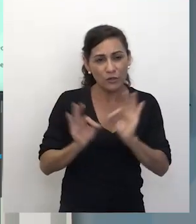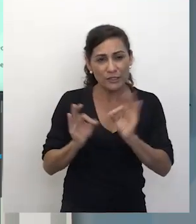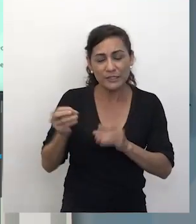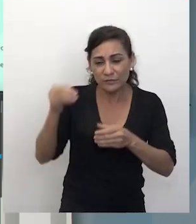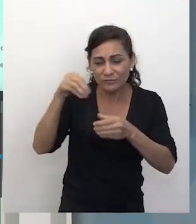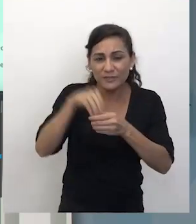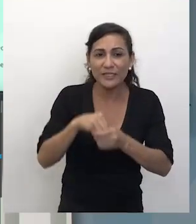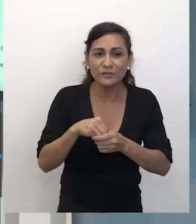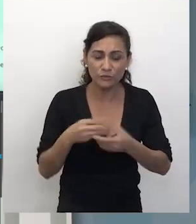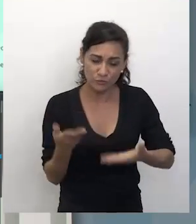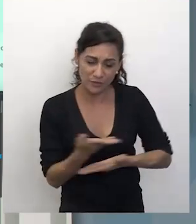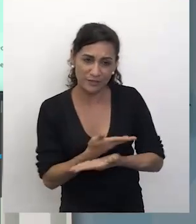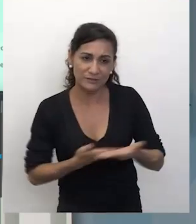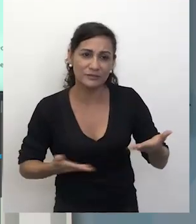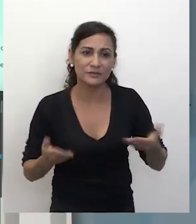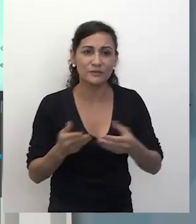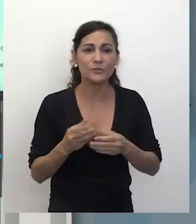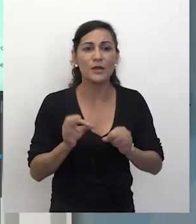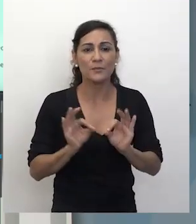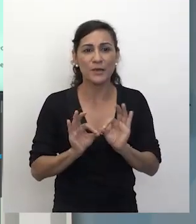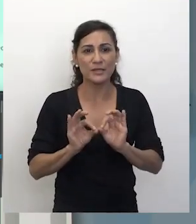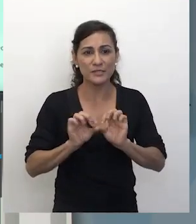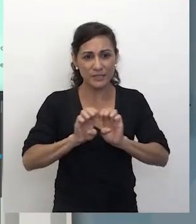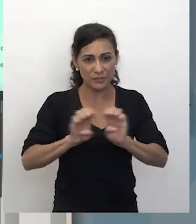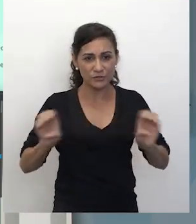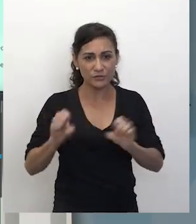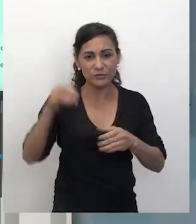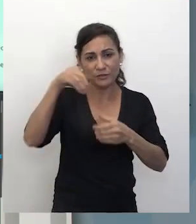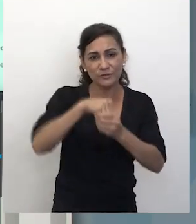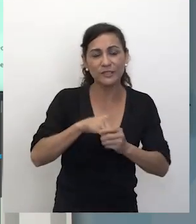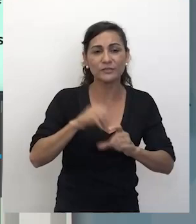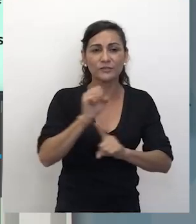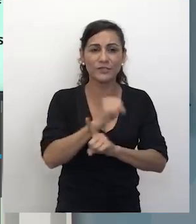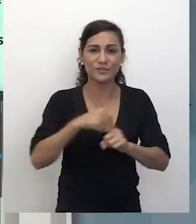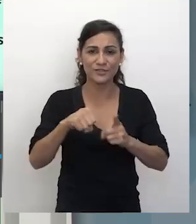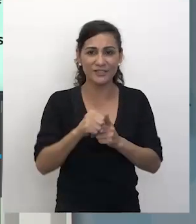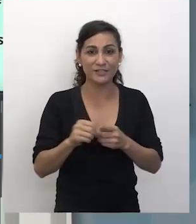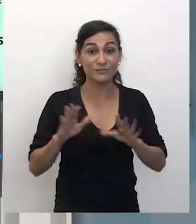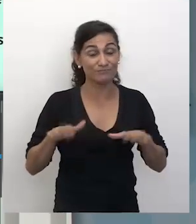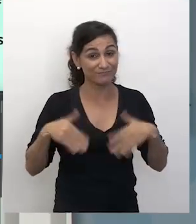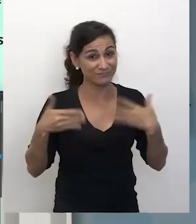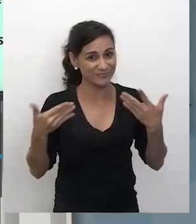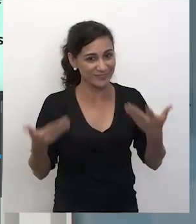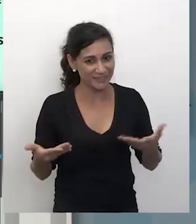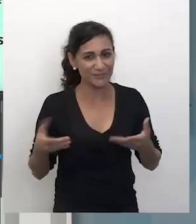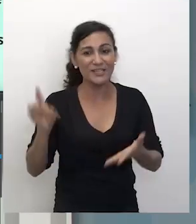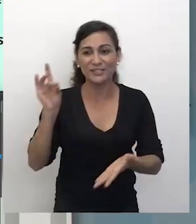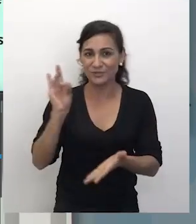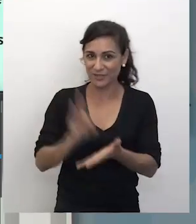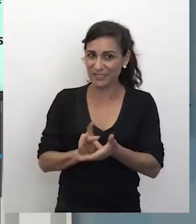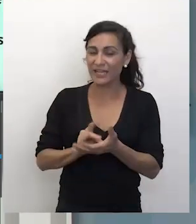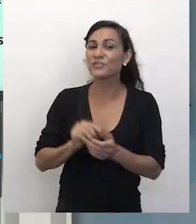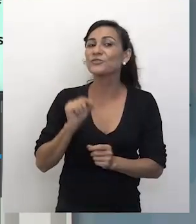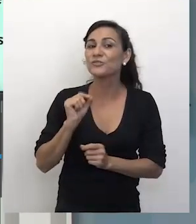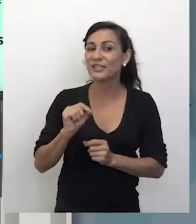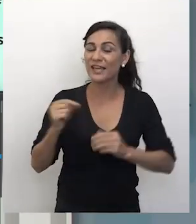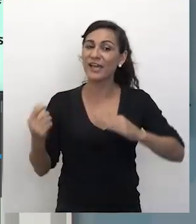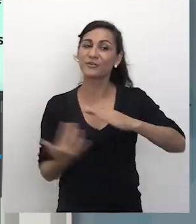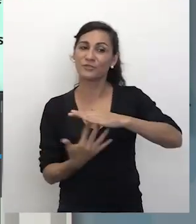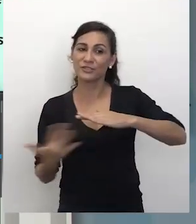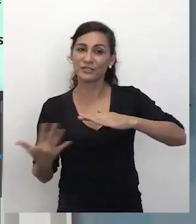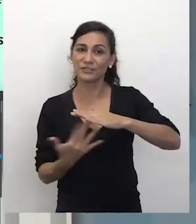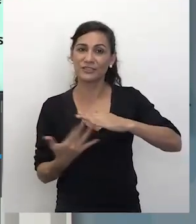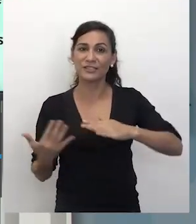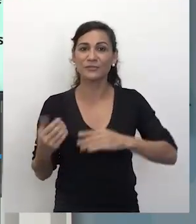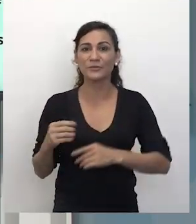Dentro de uma relação mais estrutural em nossa sociedade. Então, de fato, o que é o estrangeiro para o